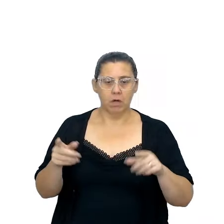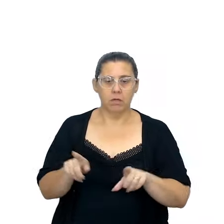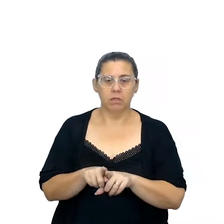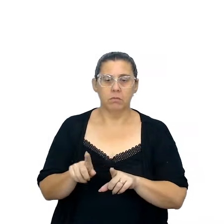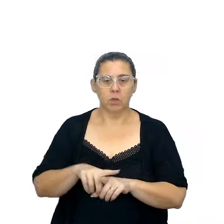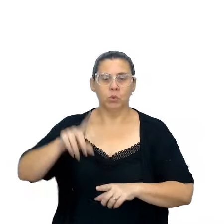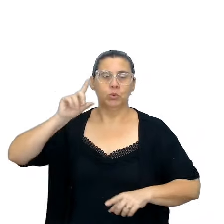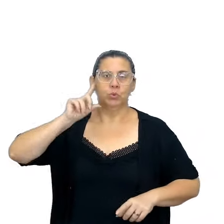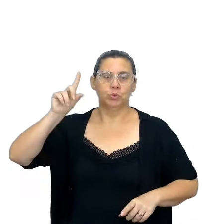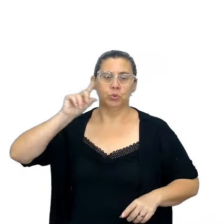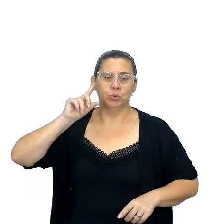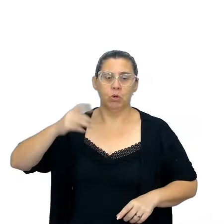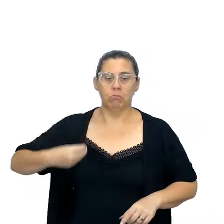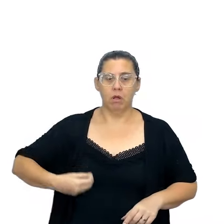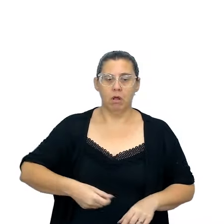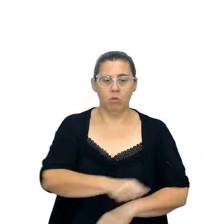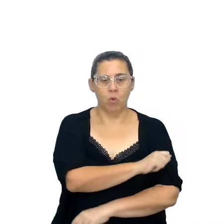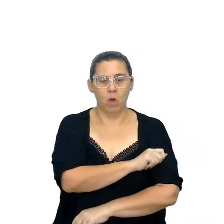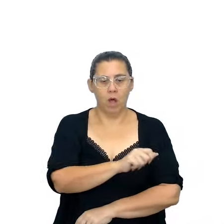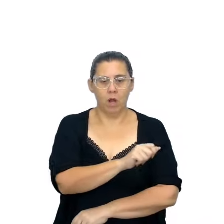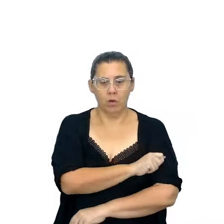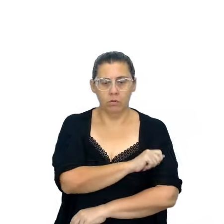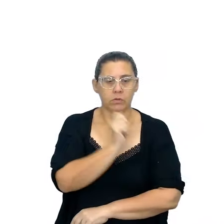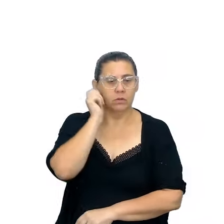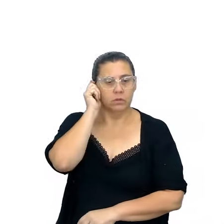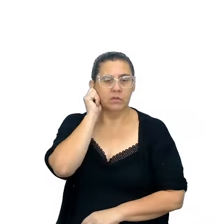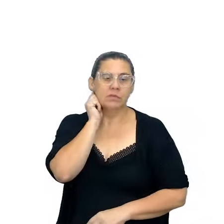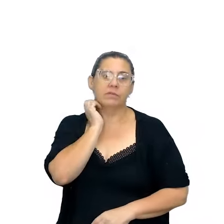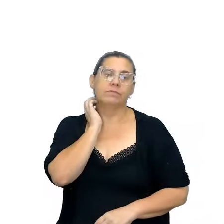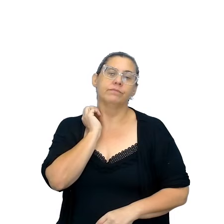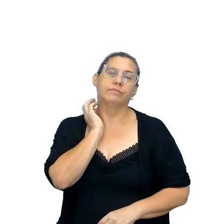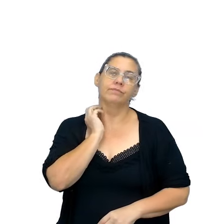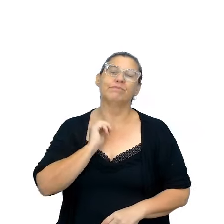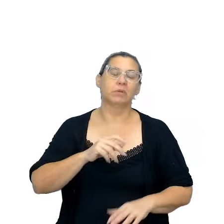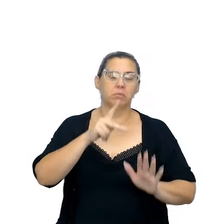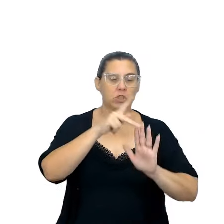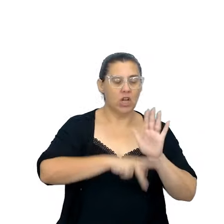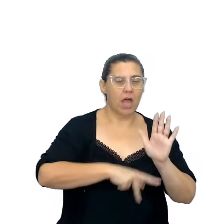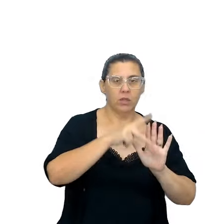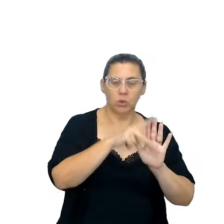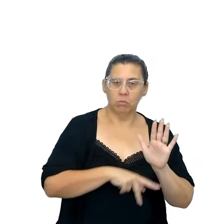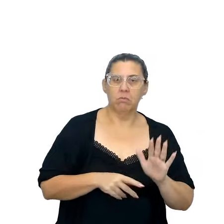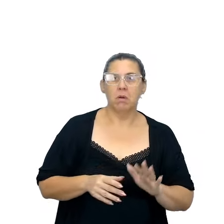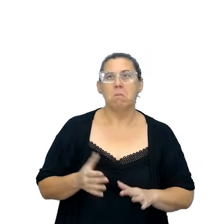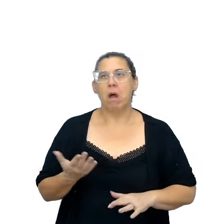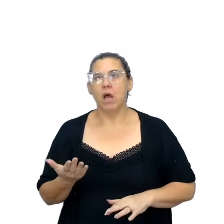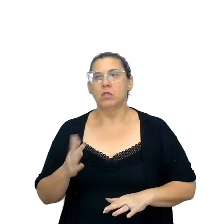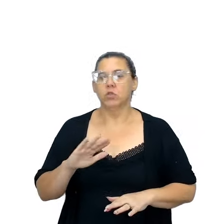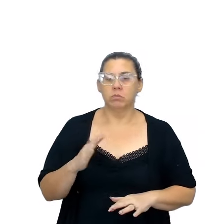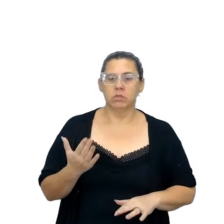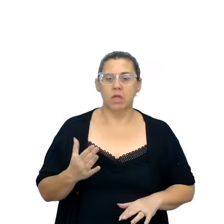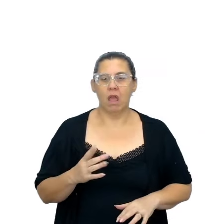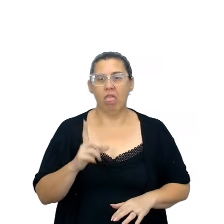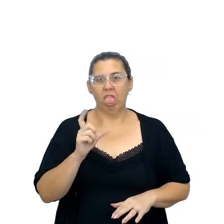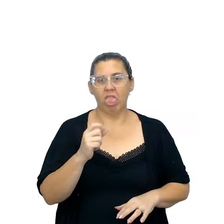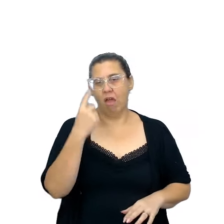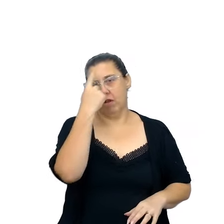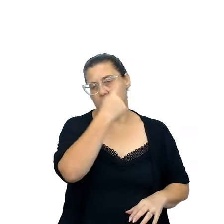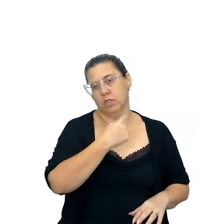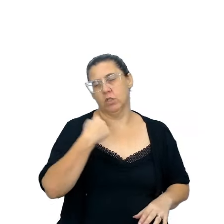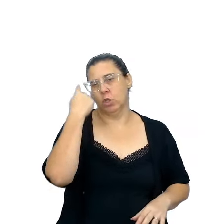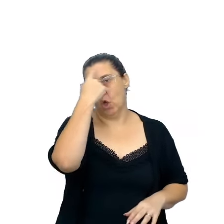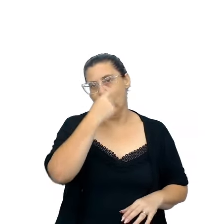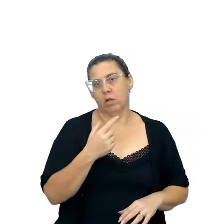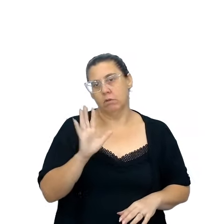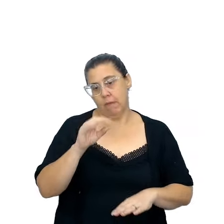cotidiano dos estudantes, dizem, esse aqui foi um estudo de uma pesquisa, que esse projeto pode durar em torno de 10 horas,